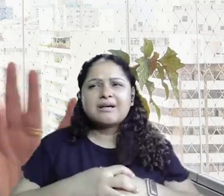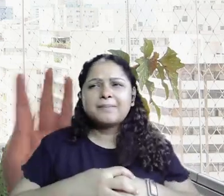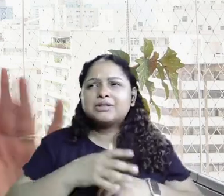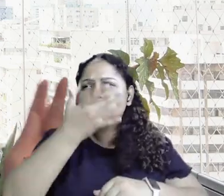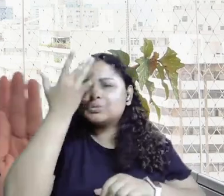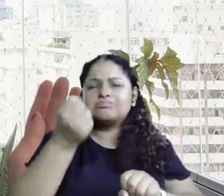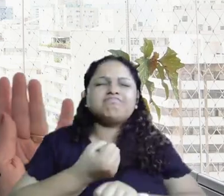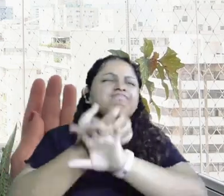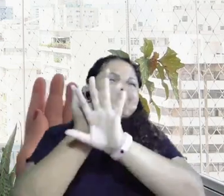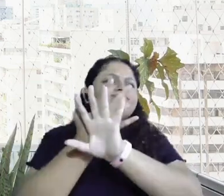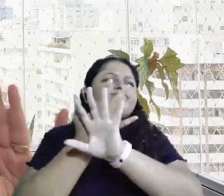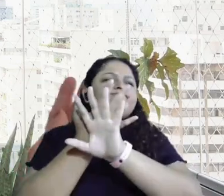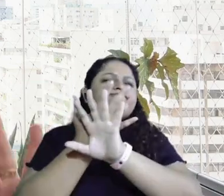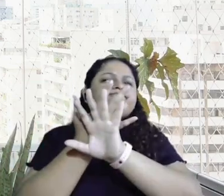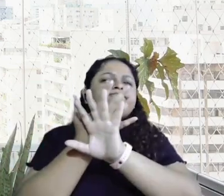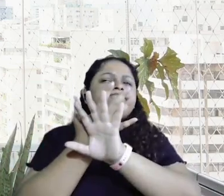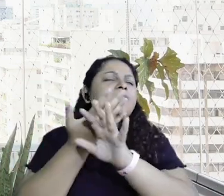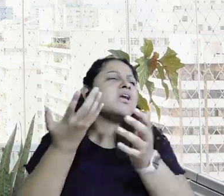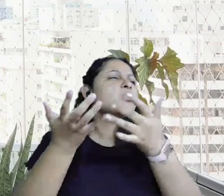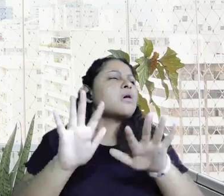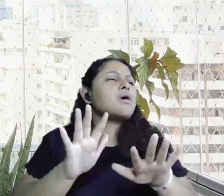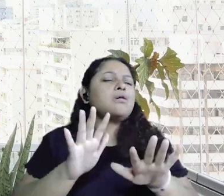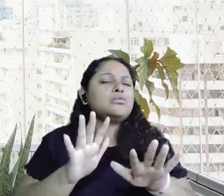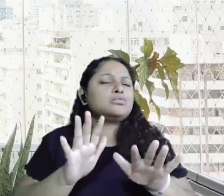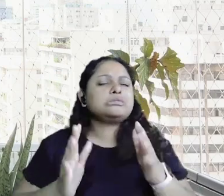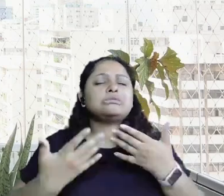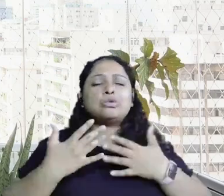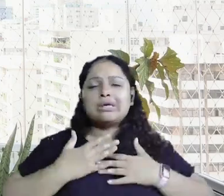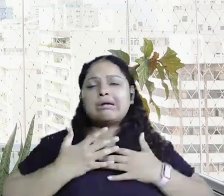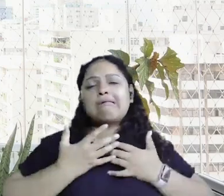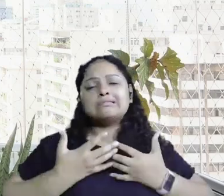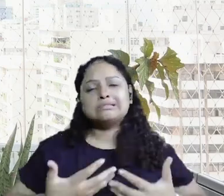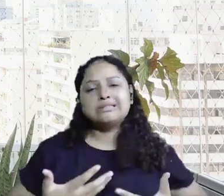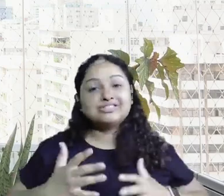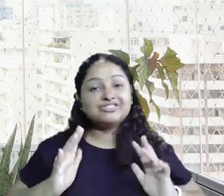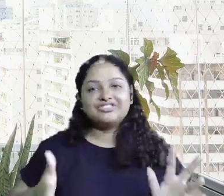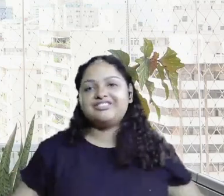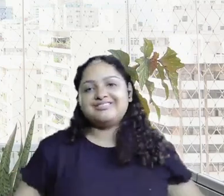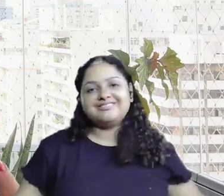que eu falo não quero mais falar com ninguém, passei um dia falando com gente, né? E